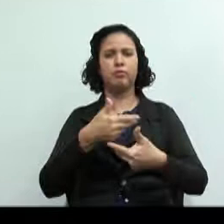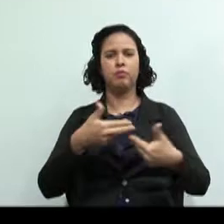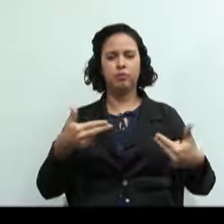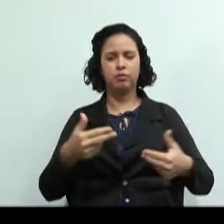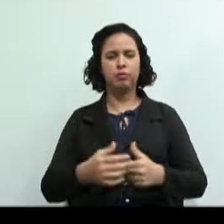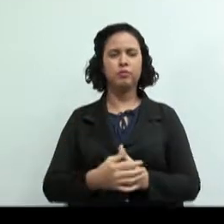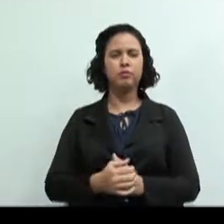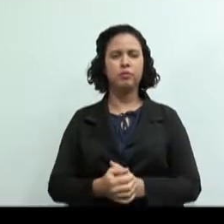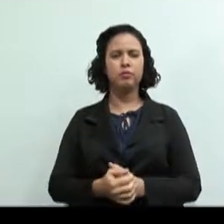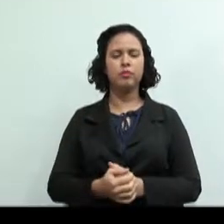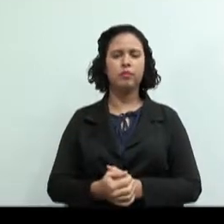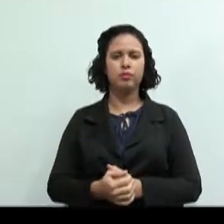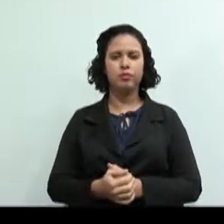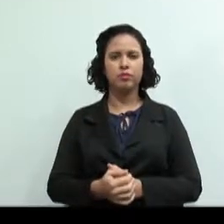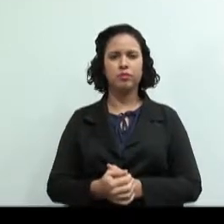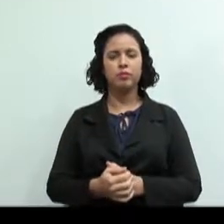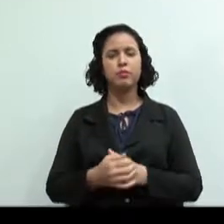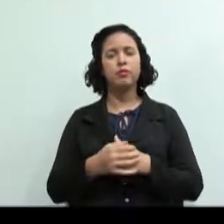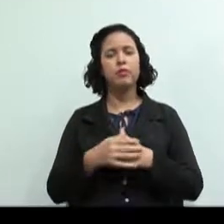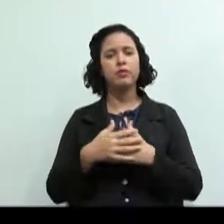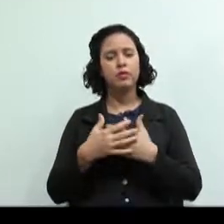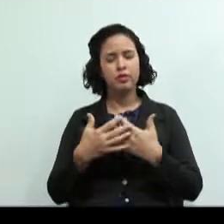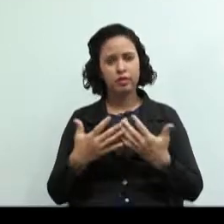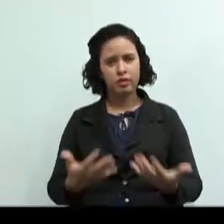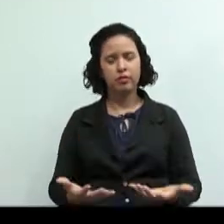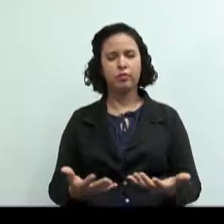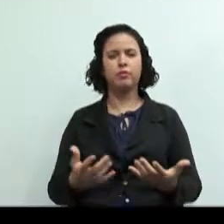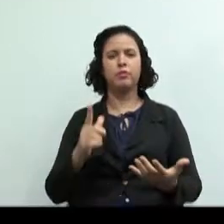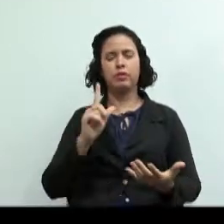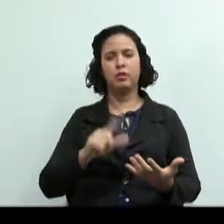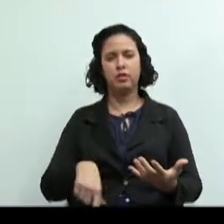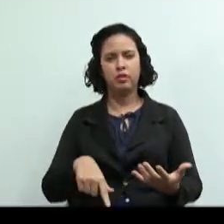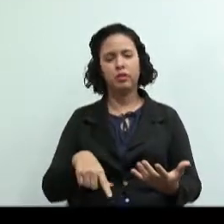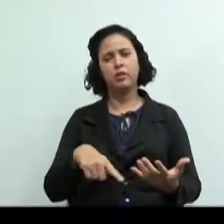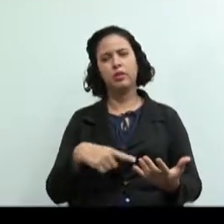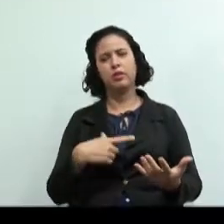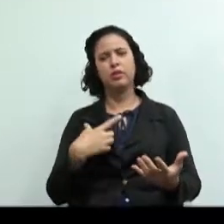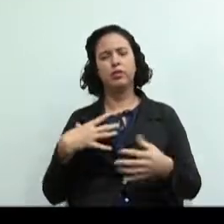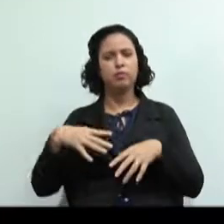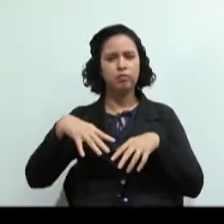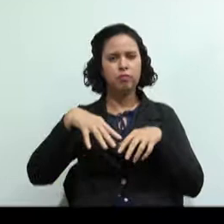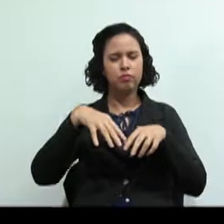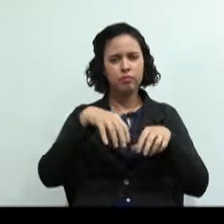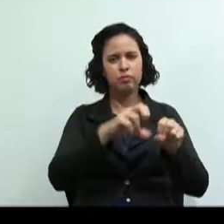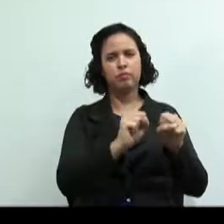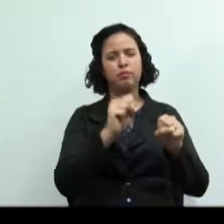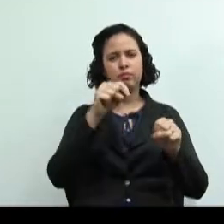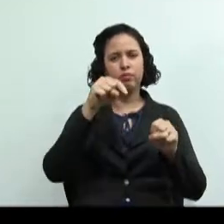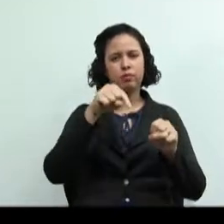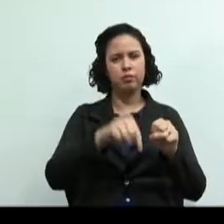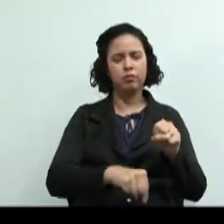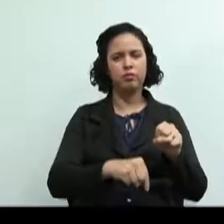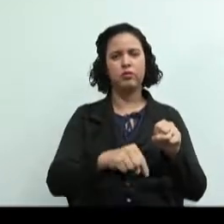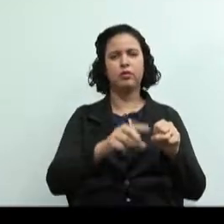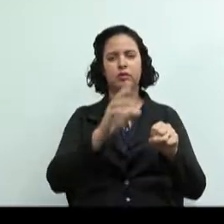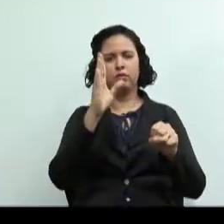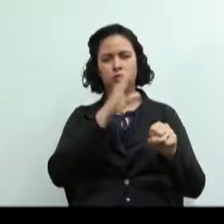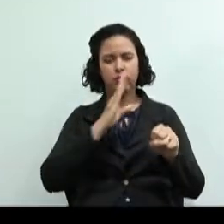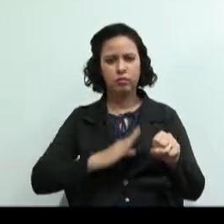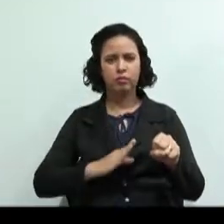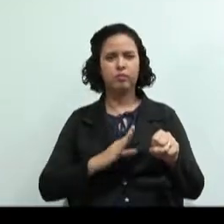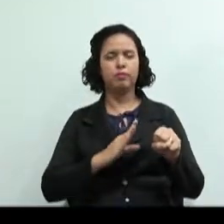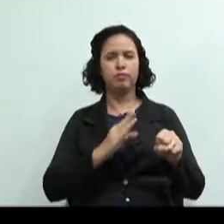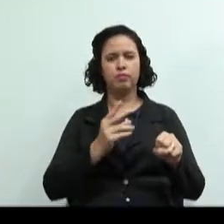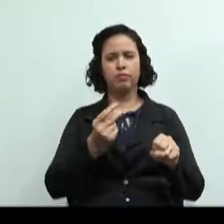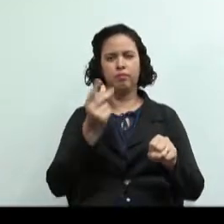Tanto as dimensões continentais como a forma de colonização e ocupação com imigrantes de origens diversas